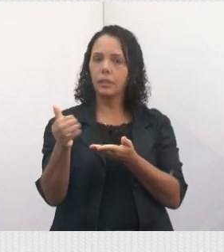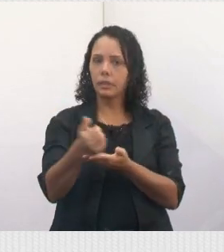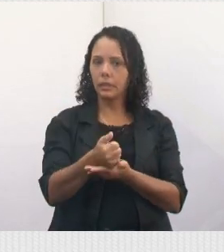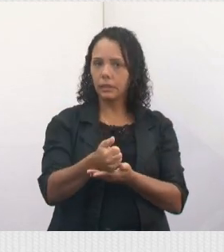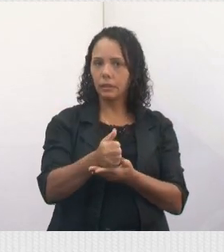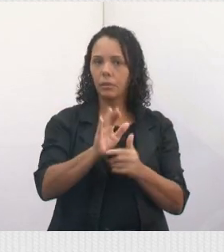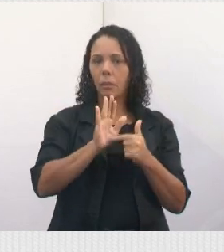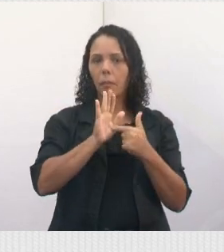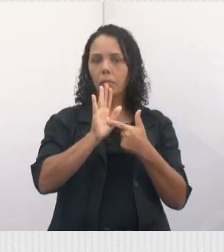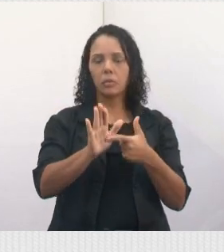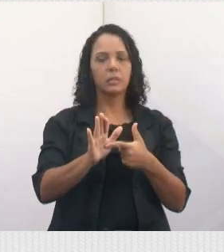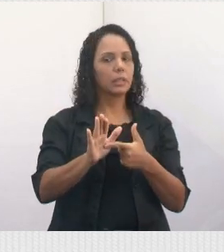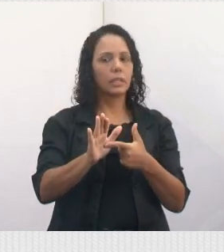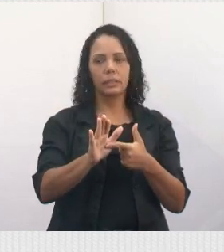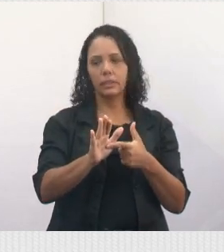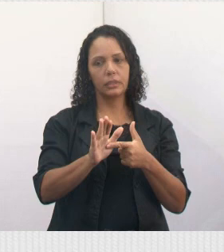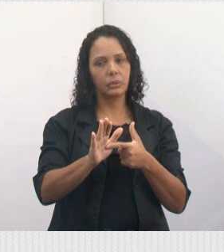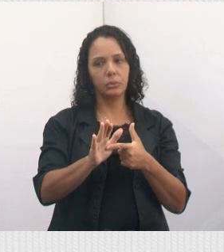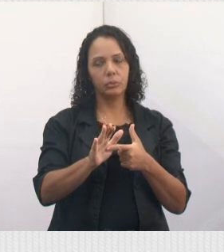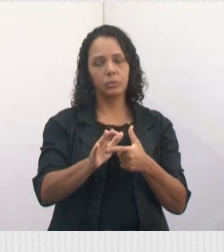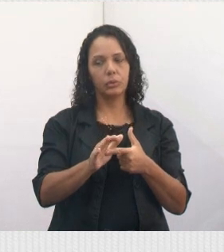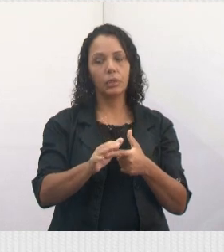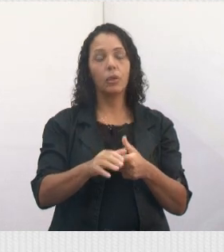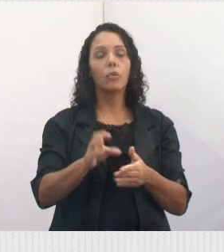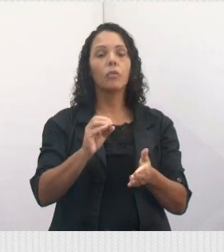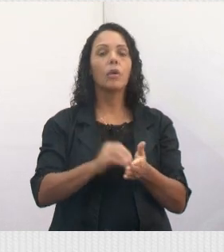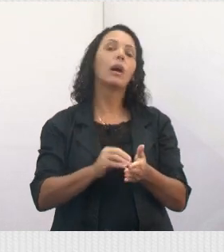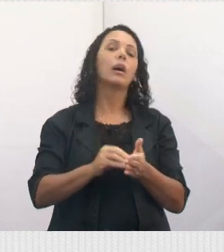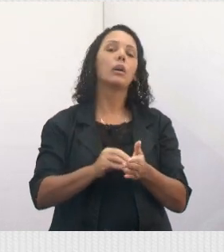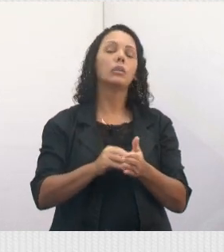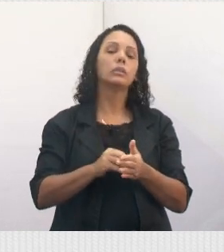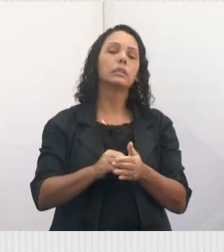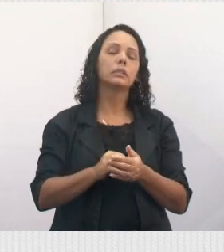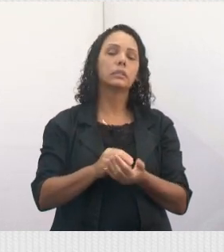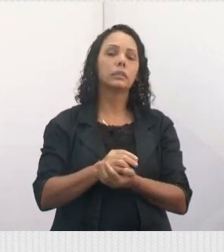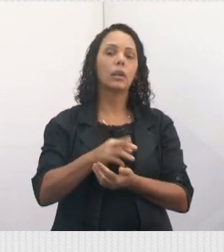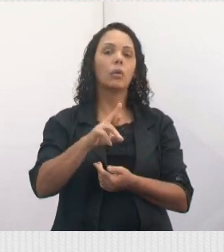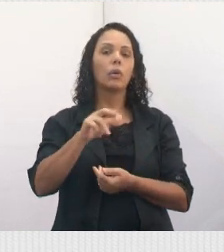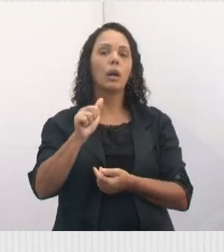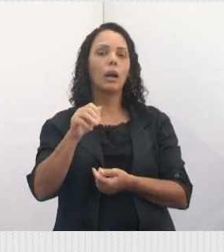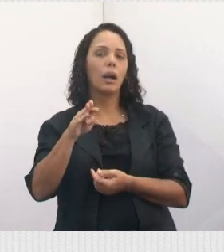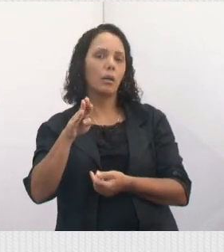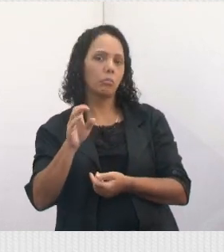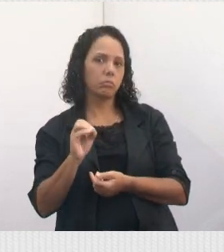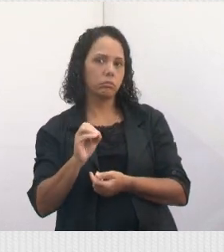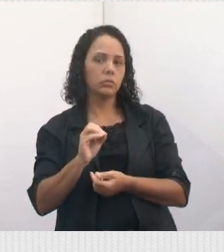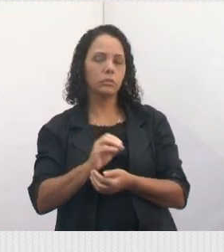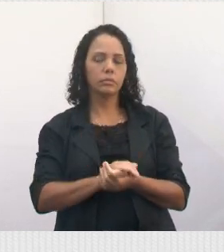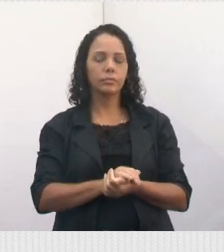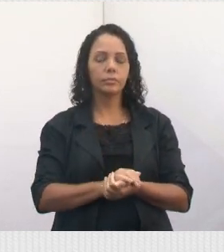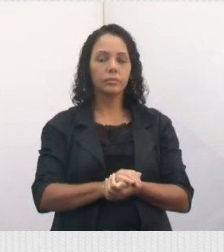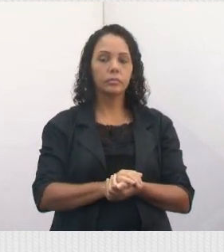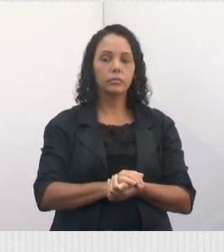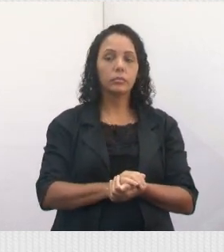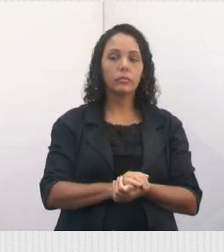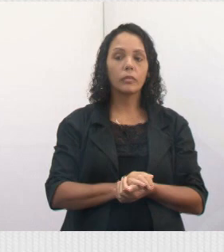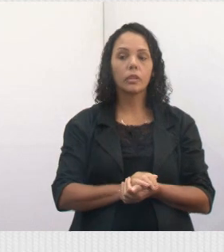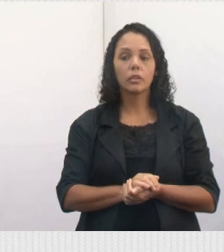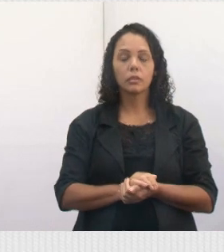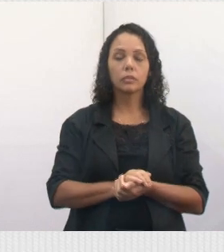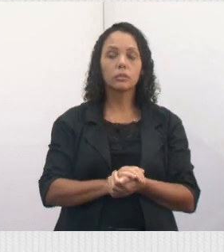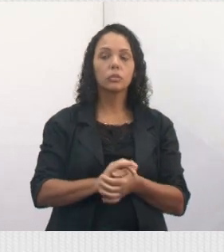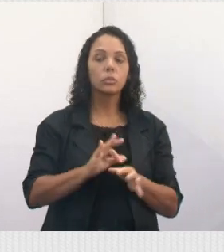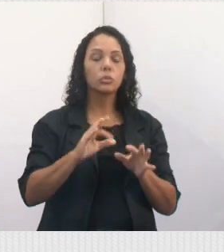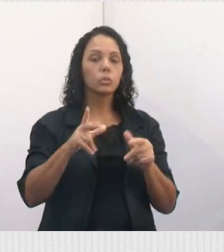rabinho. Então, é tudo assim, sabe? É uma coisa, gente, impressionante. Então, todos esses resgates eu